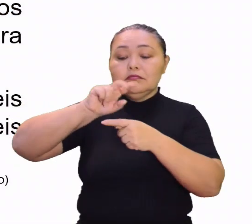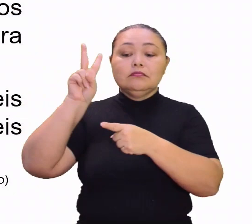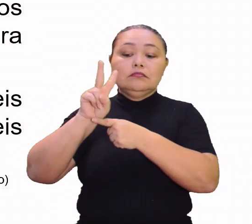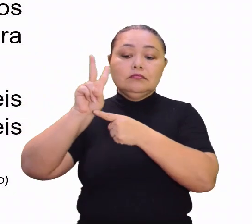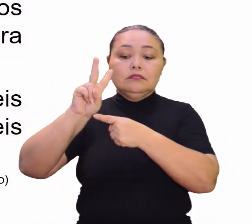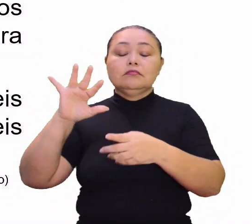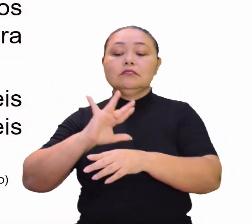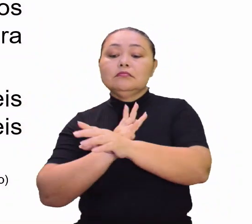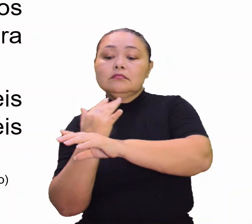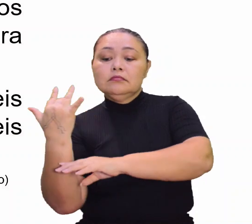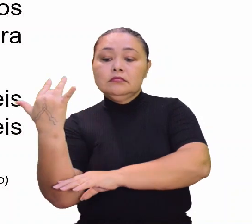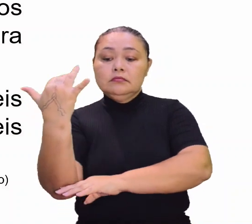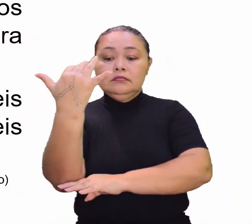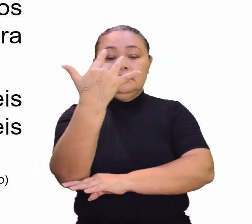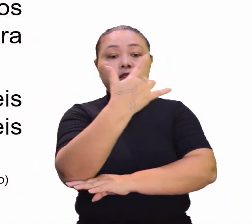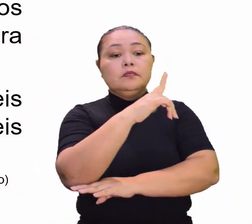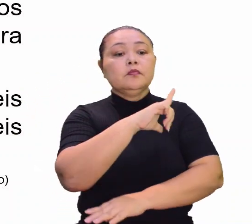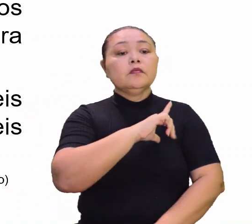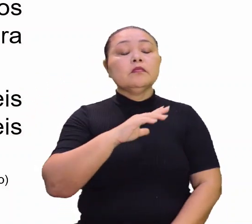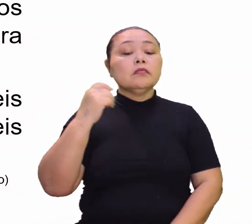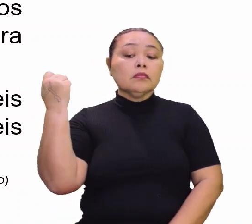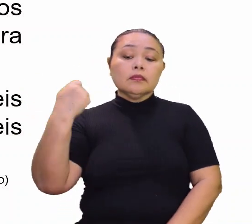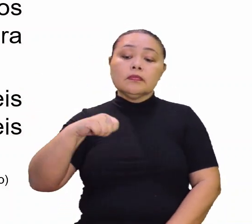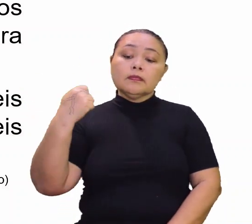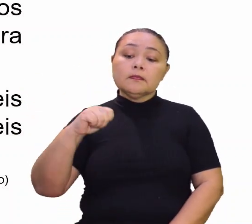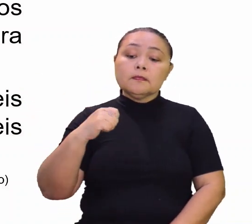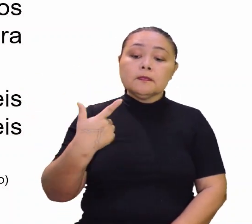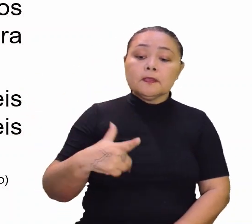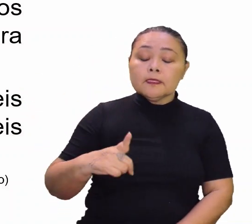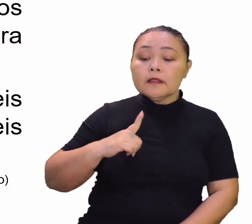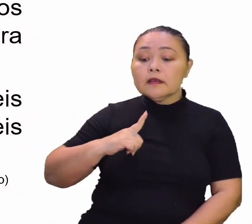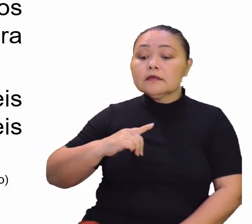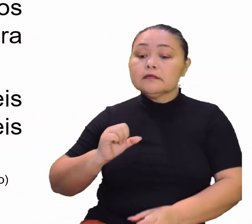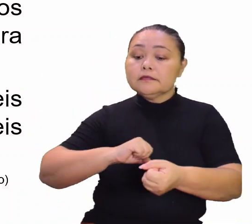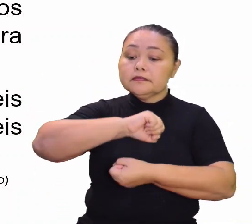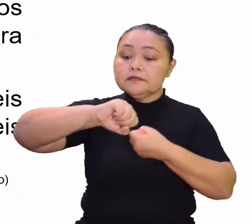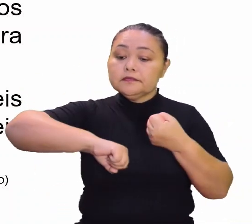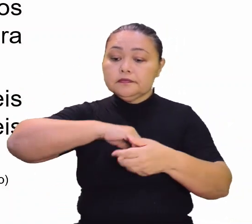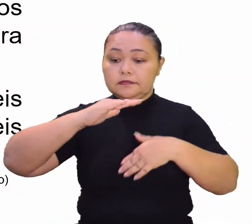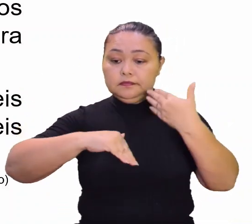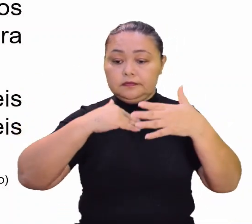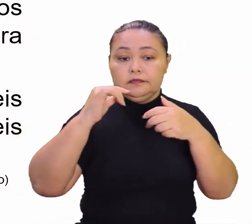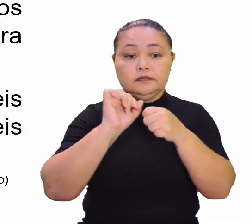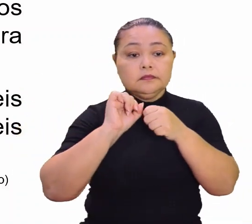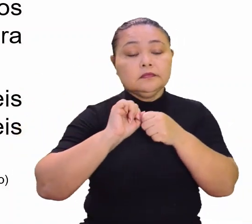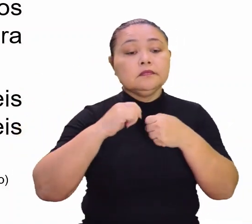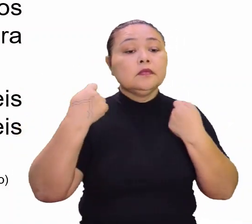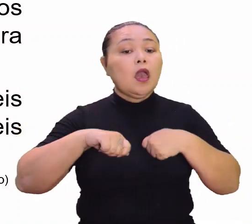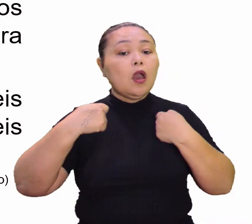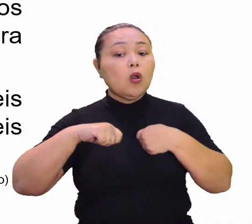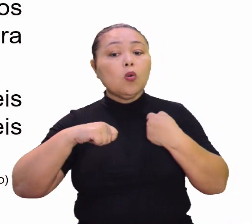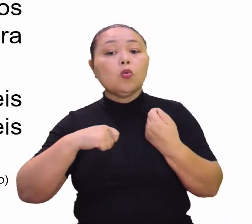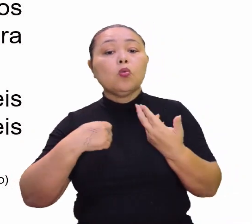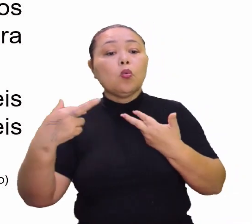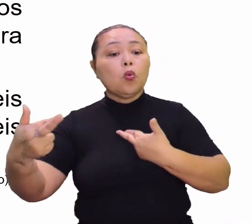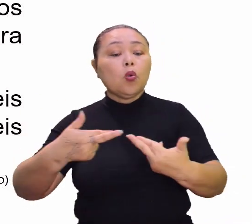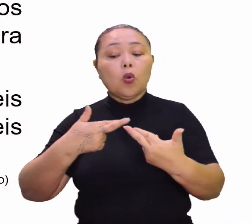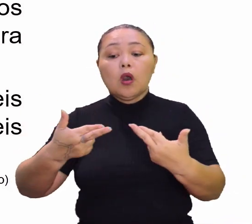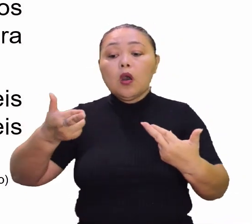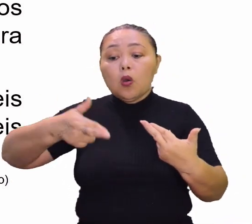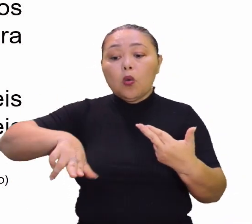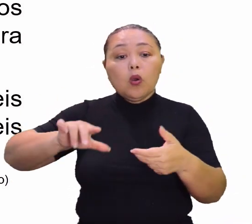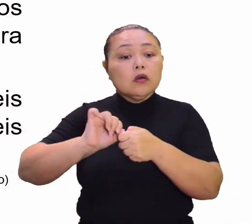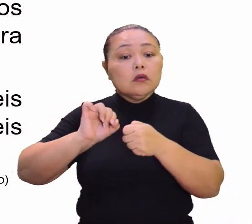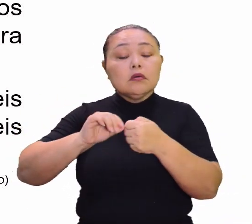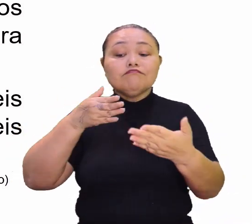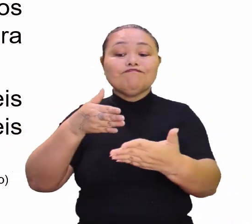Então, nós precisamos o quê? Para poder atingir esse desenvolvimento sustentável. Reconhecer que mesmo os recursos renováveis